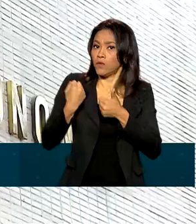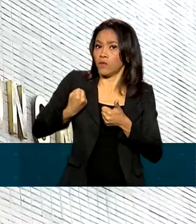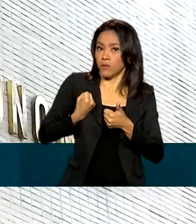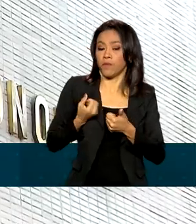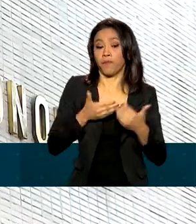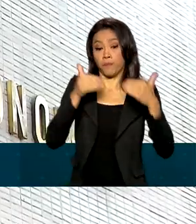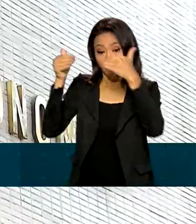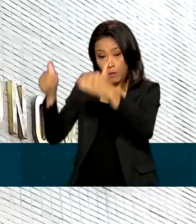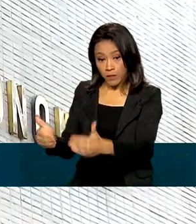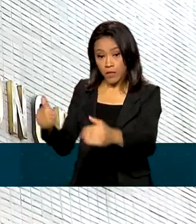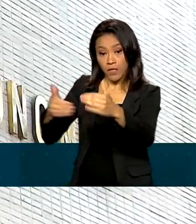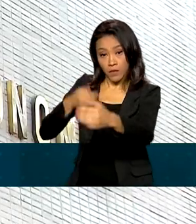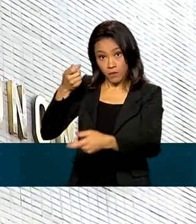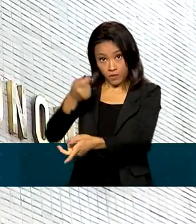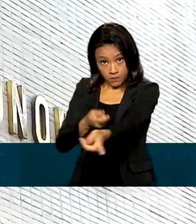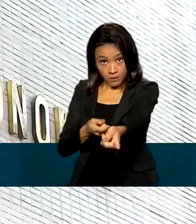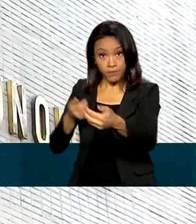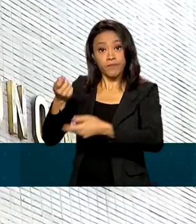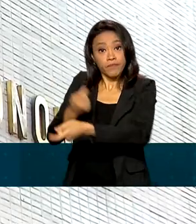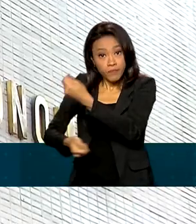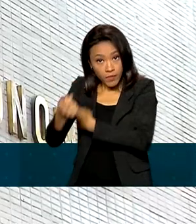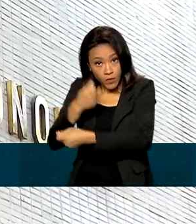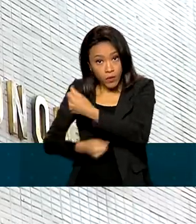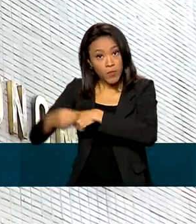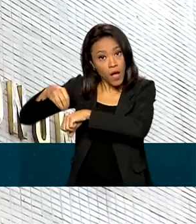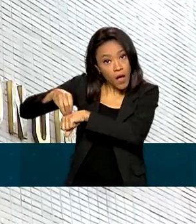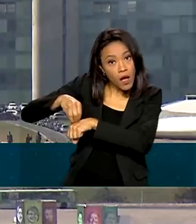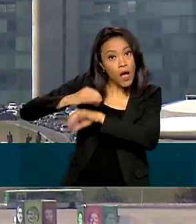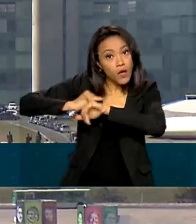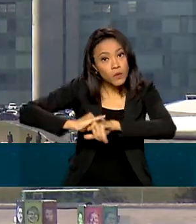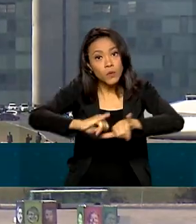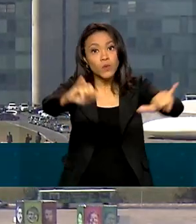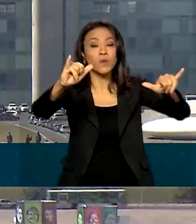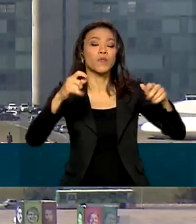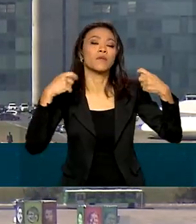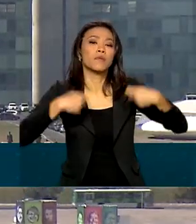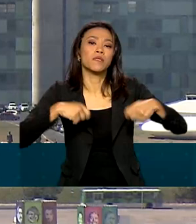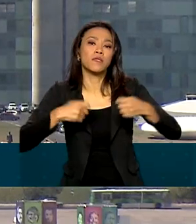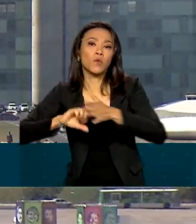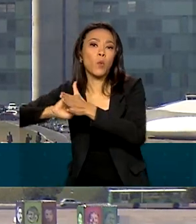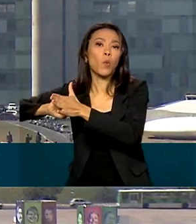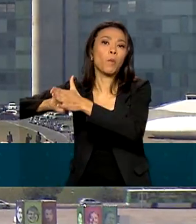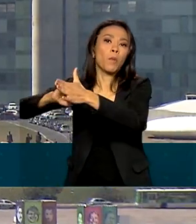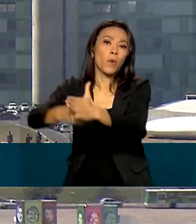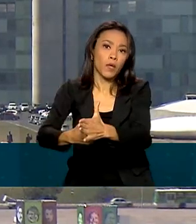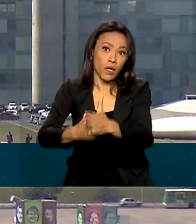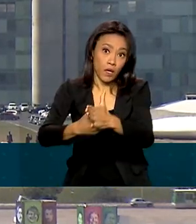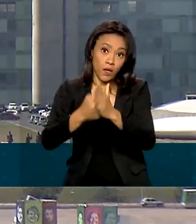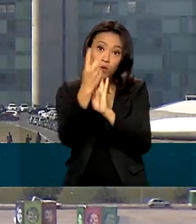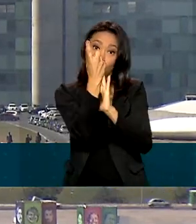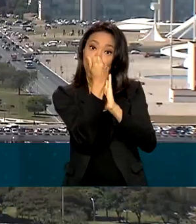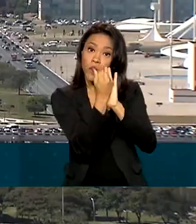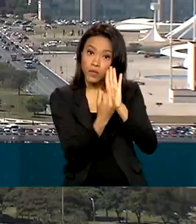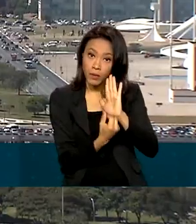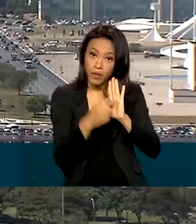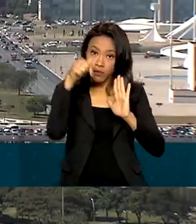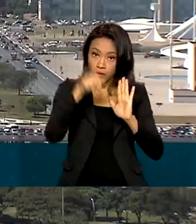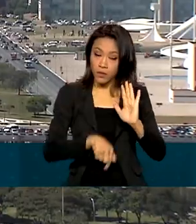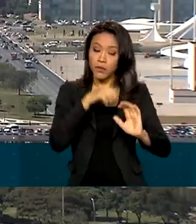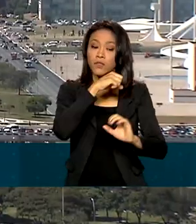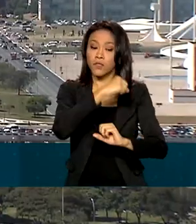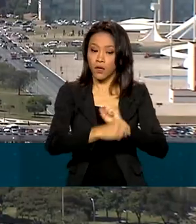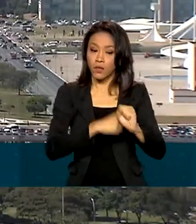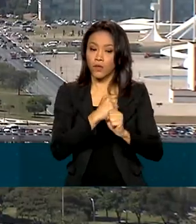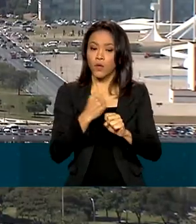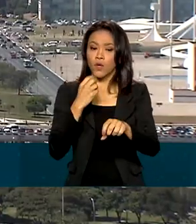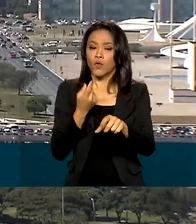da Economia revisou os indicadores econômicos e anunciou a necessidade de um bloqueio adicional no orçamento deste ano, no valor de